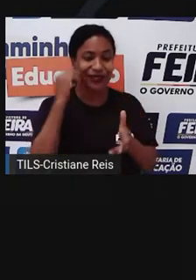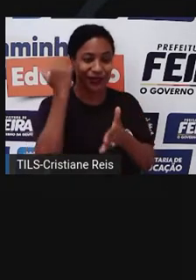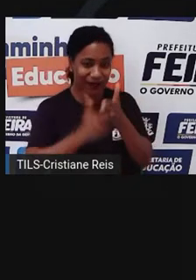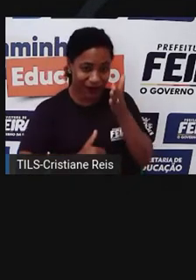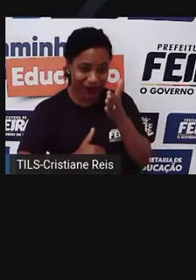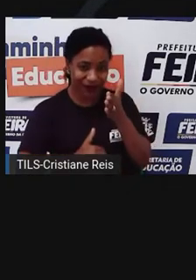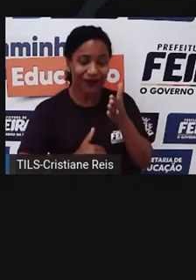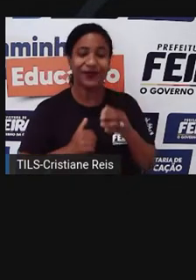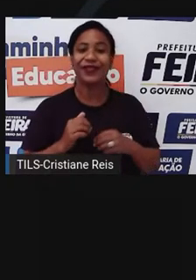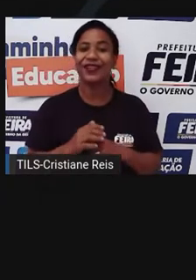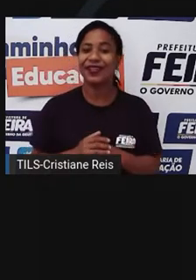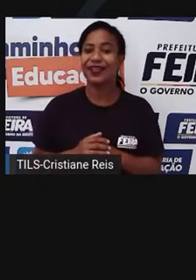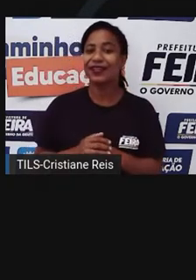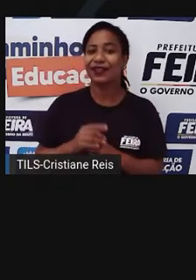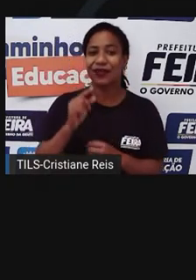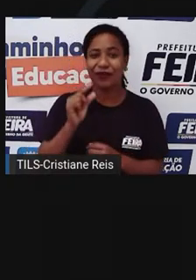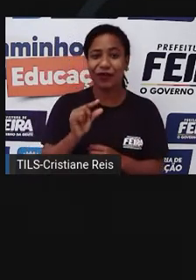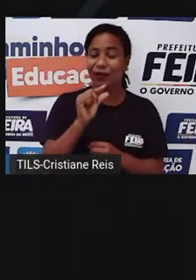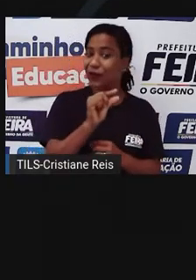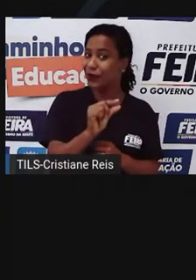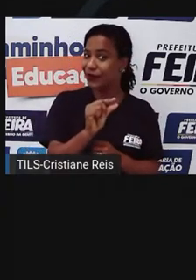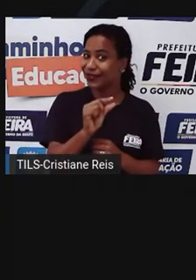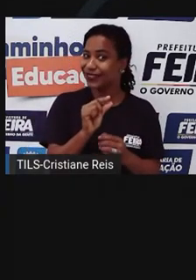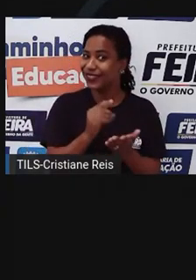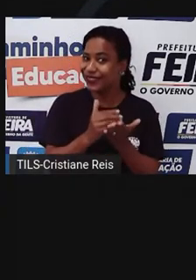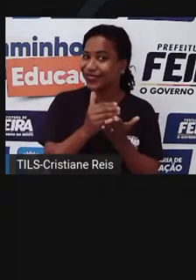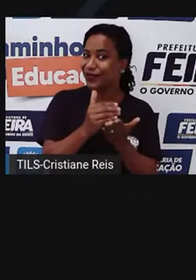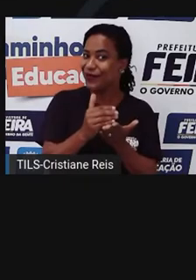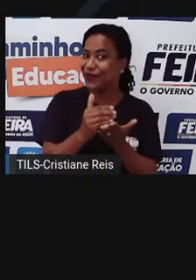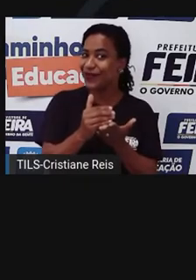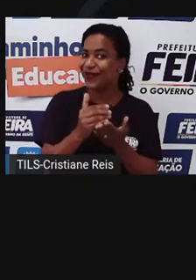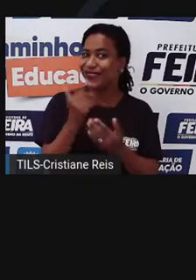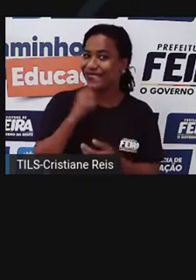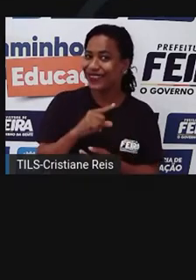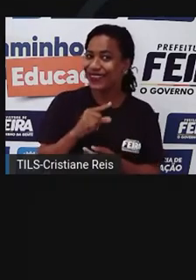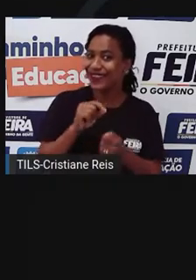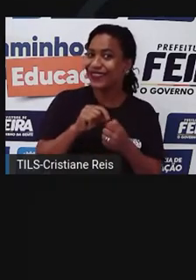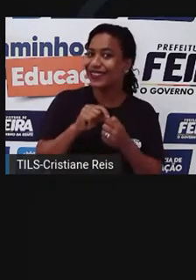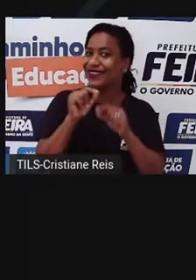vamos fazer com o valor da diferença. O que você acha? Hummm!